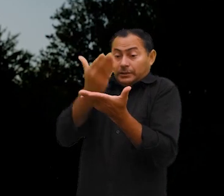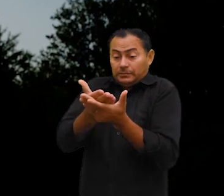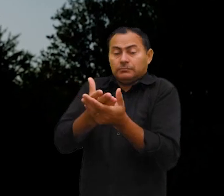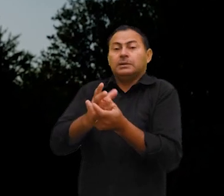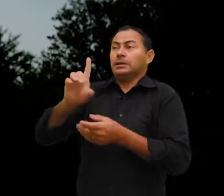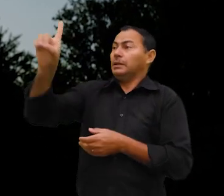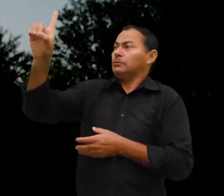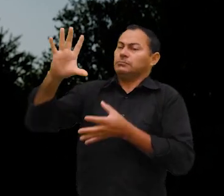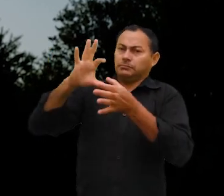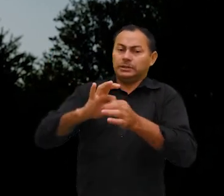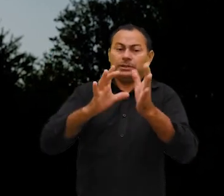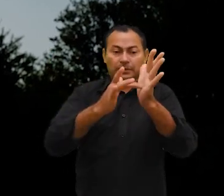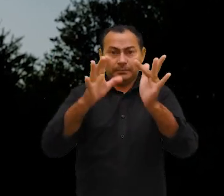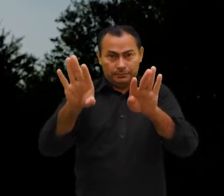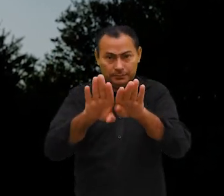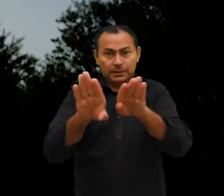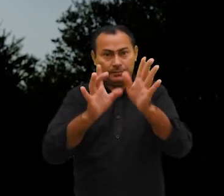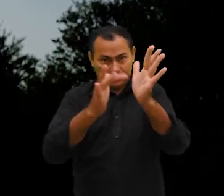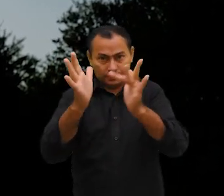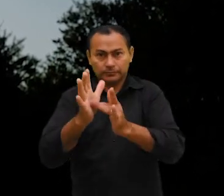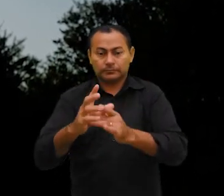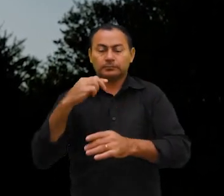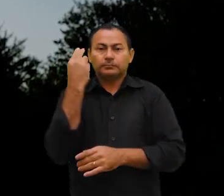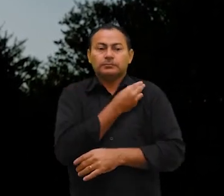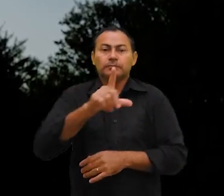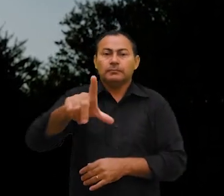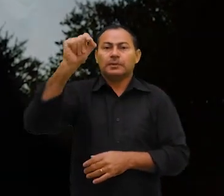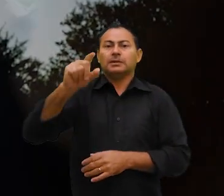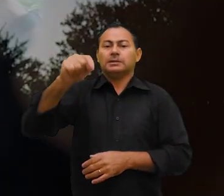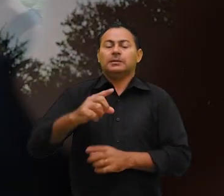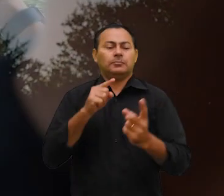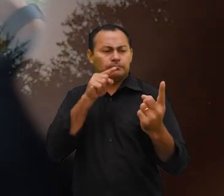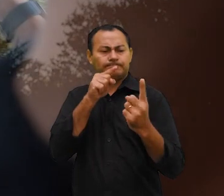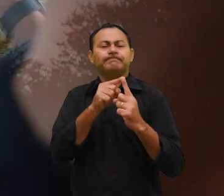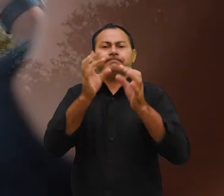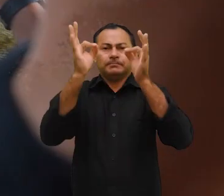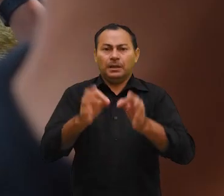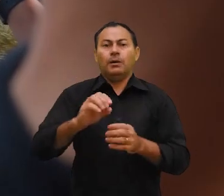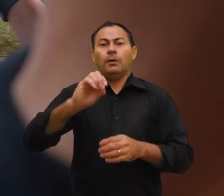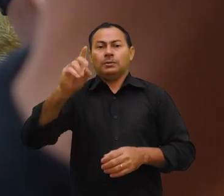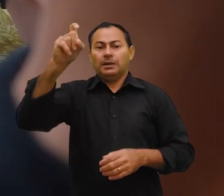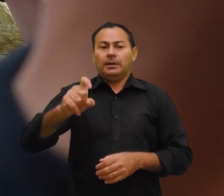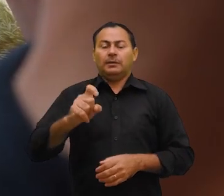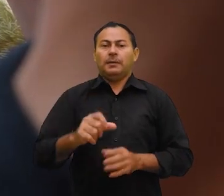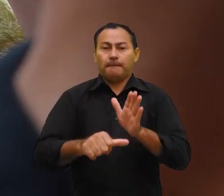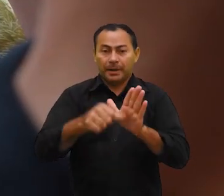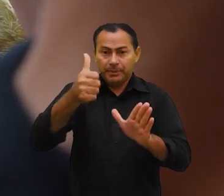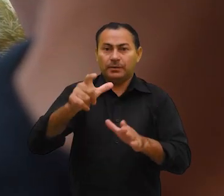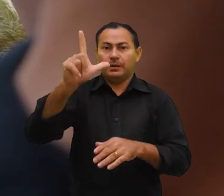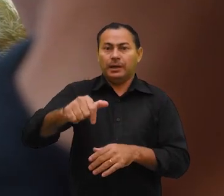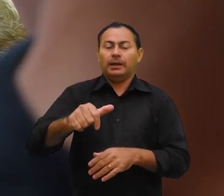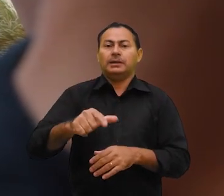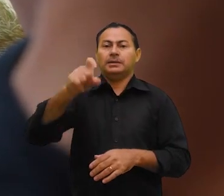em Jesus e que nossas prioridades possam ser muito objetivas. Ou seja, minha